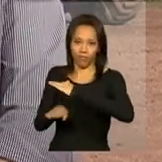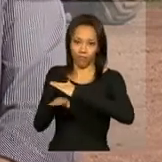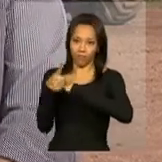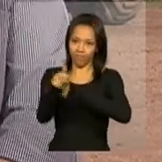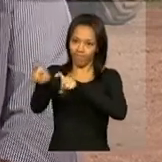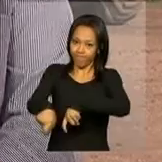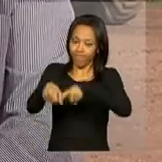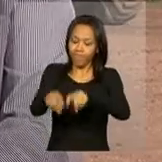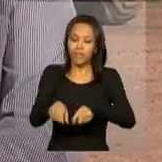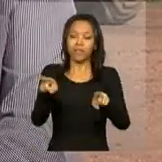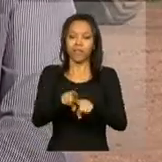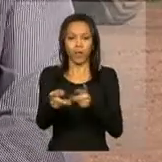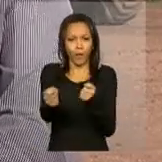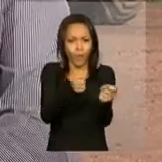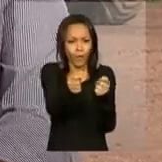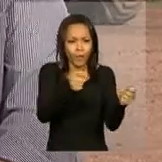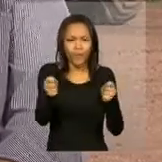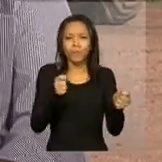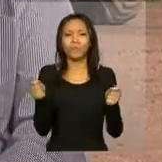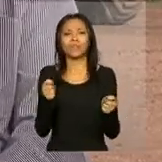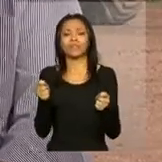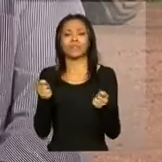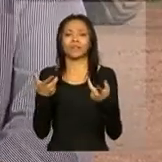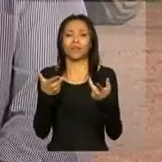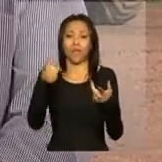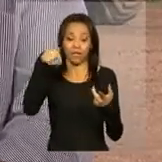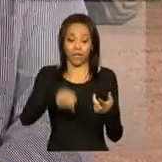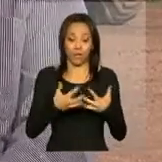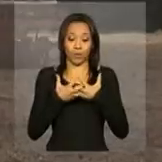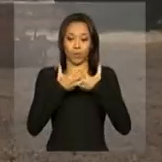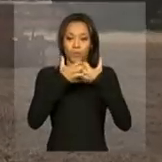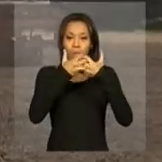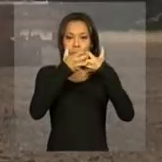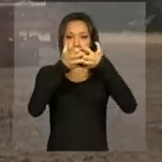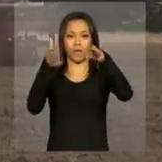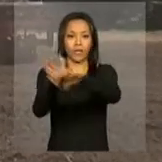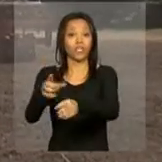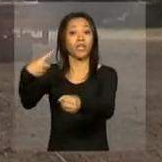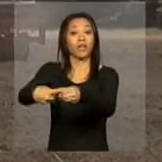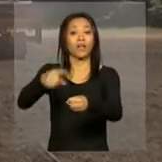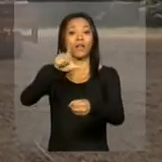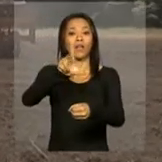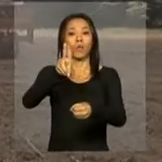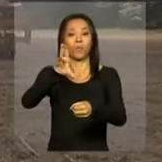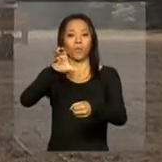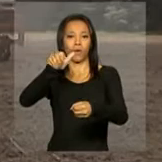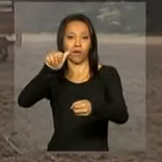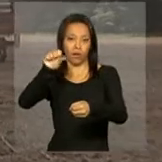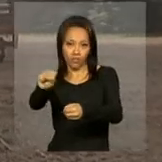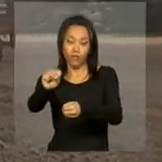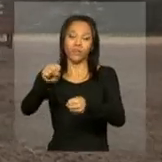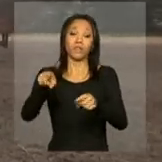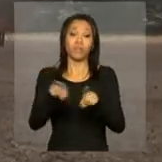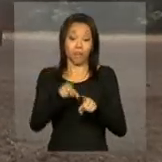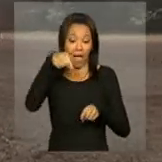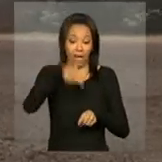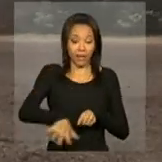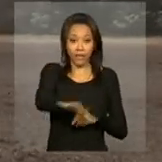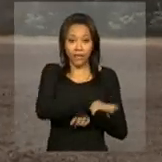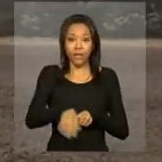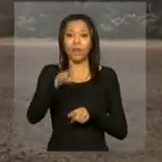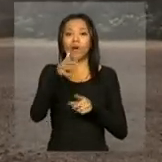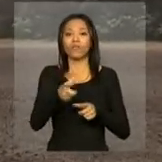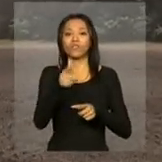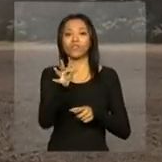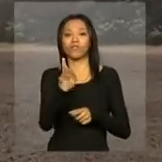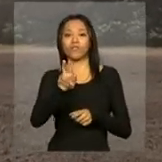economiza até o frete daqui para lucas. Por aqui, o agronegócio em franco crescimento virou